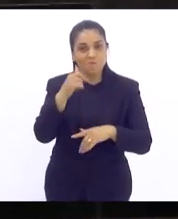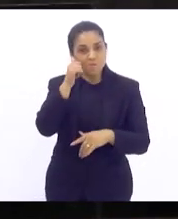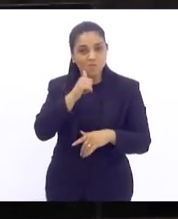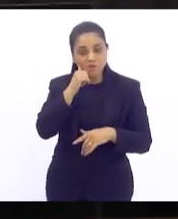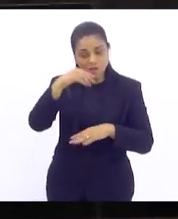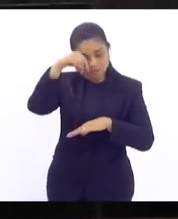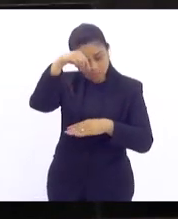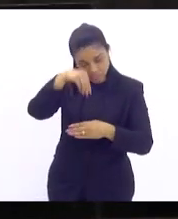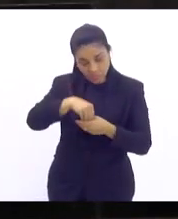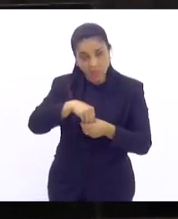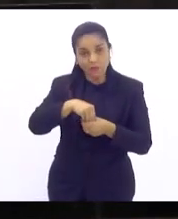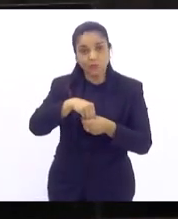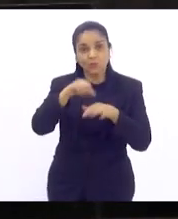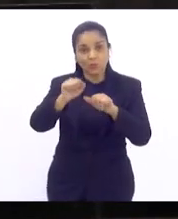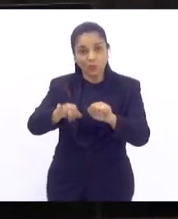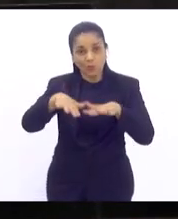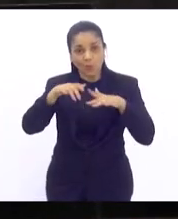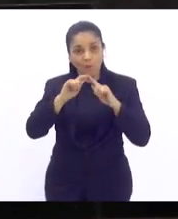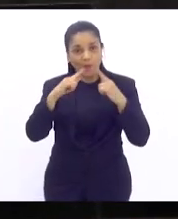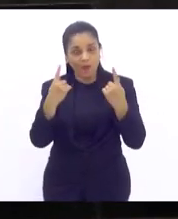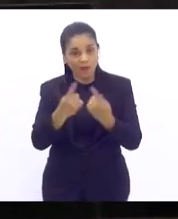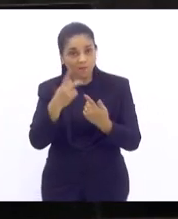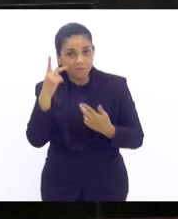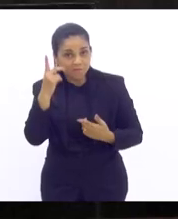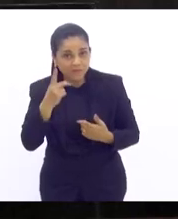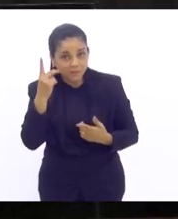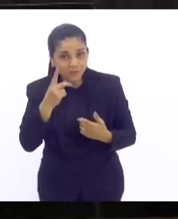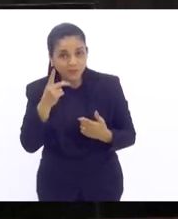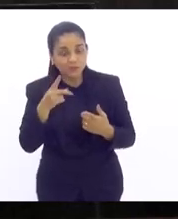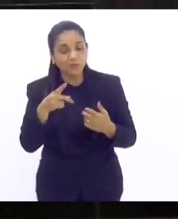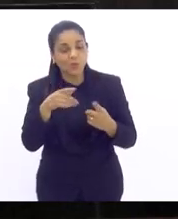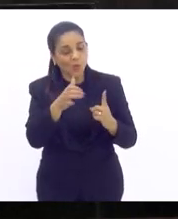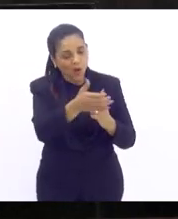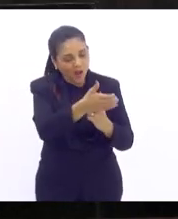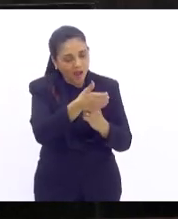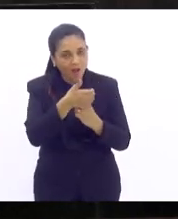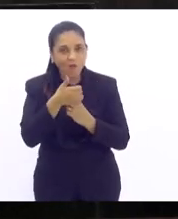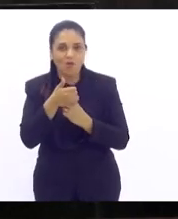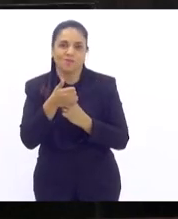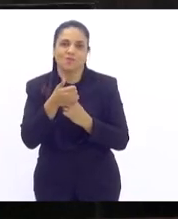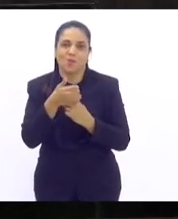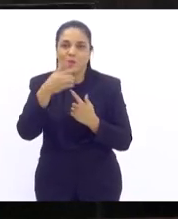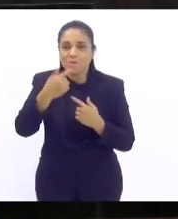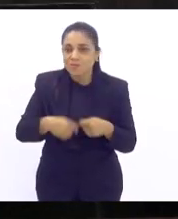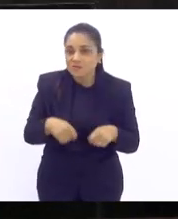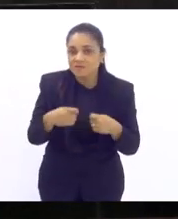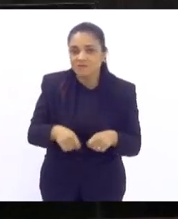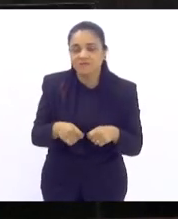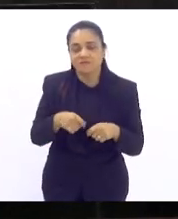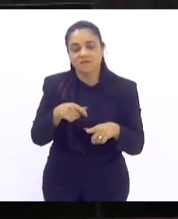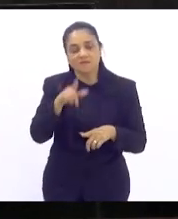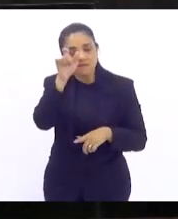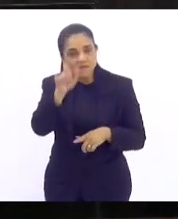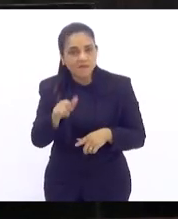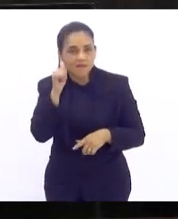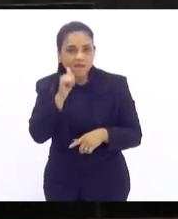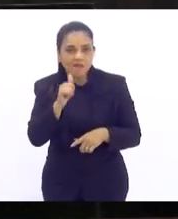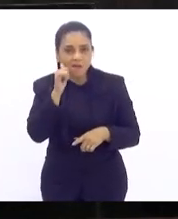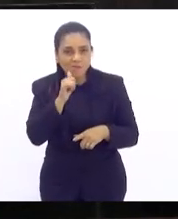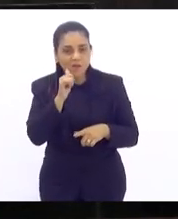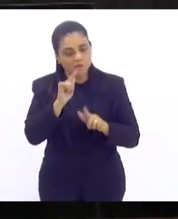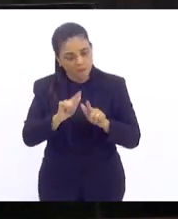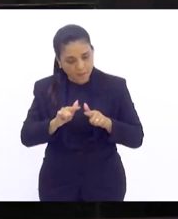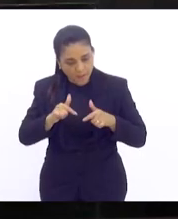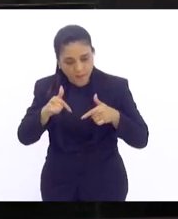exigir de nós que o parlamento se transforme num lugar mais acolhedor, que garanta que essa mulher possa exercer com plenitude